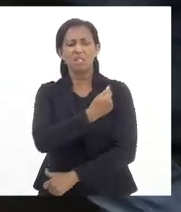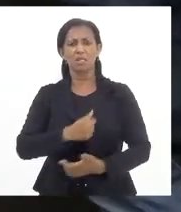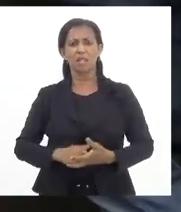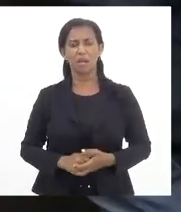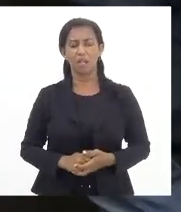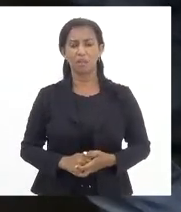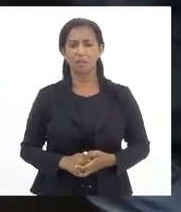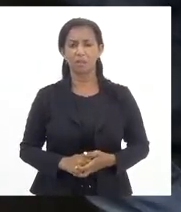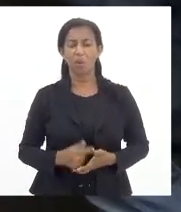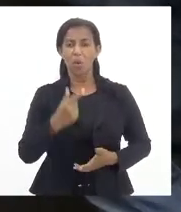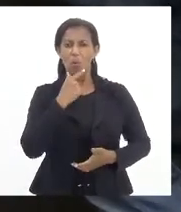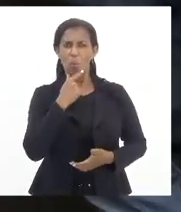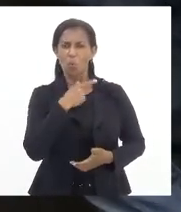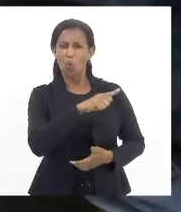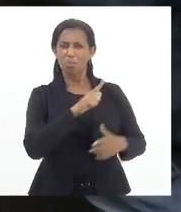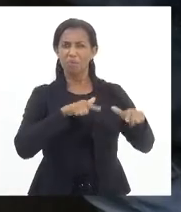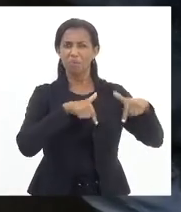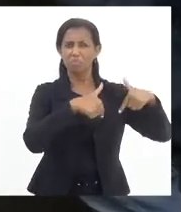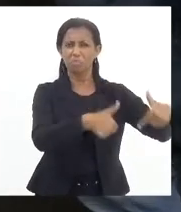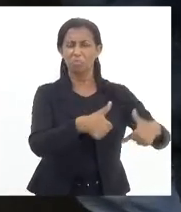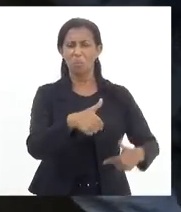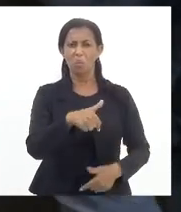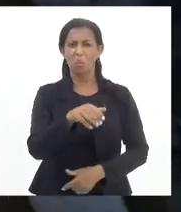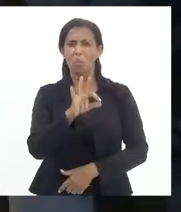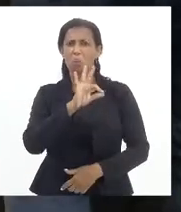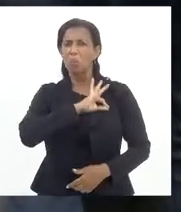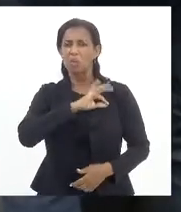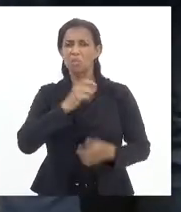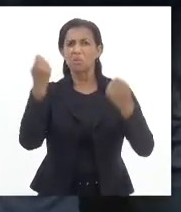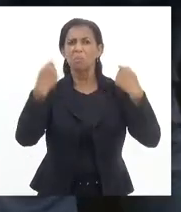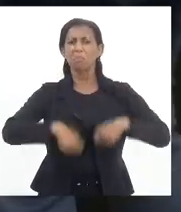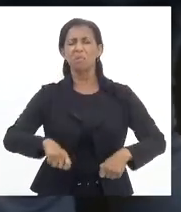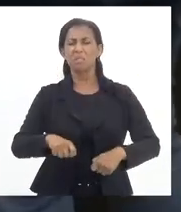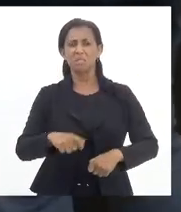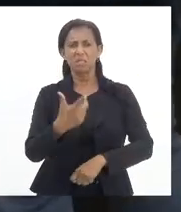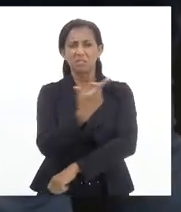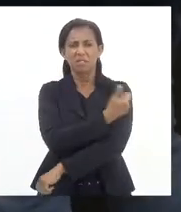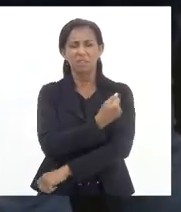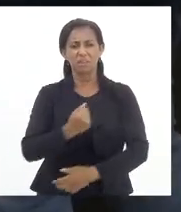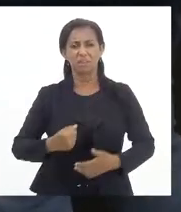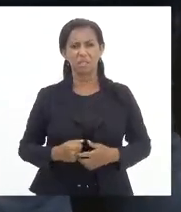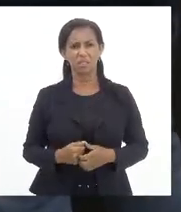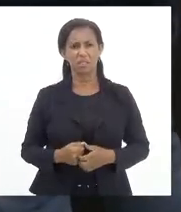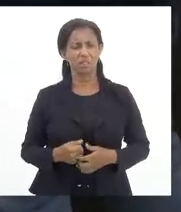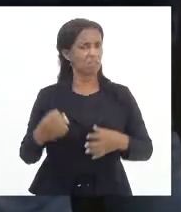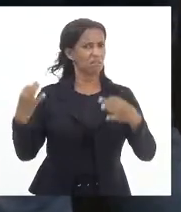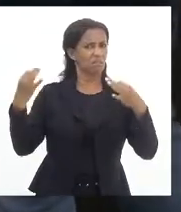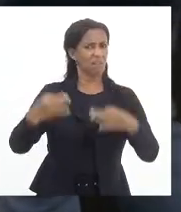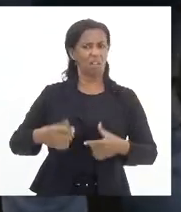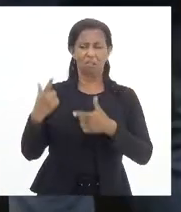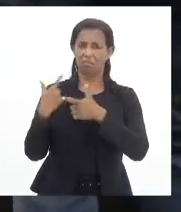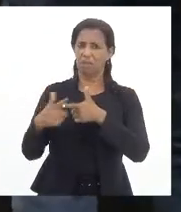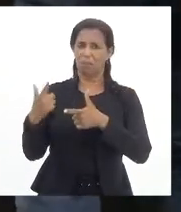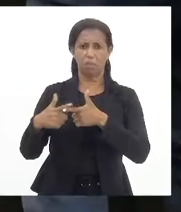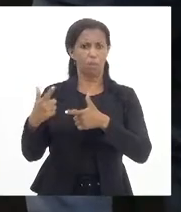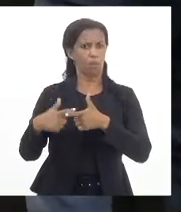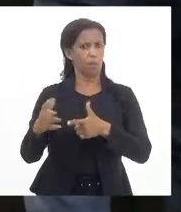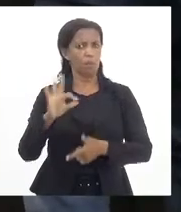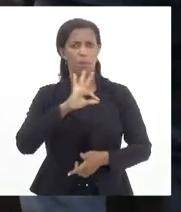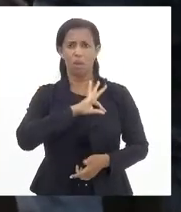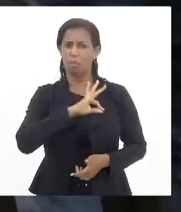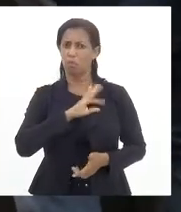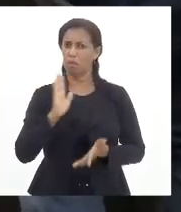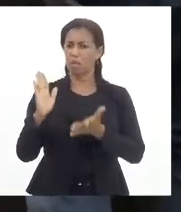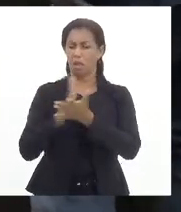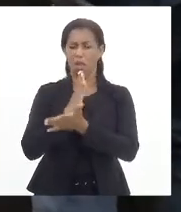O cara que interpõe a ação para policial não ser vacinado, com certeza tem algum problema com a polícia, relacionado a